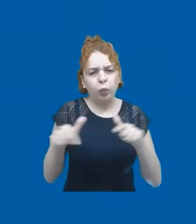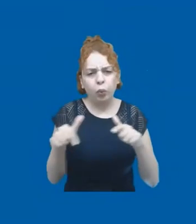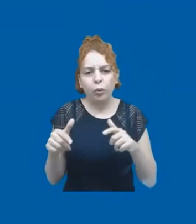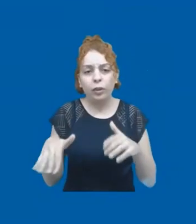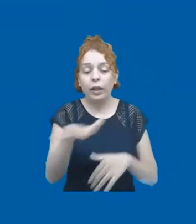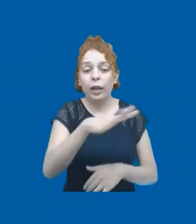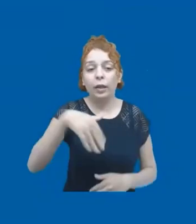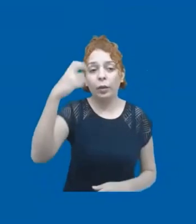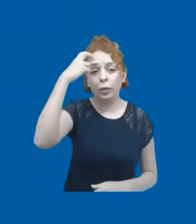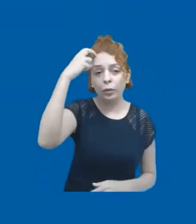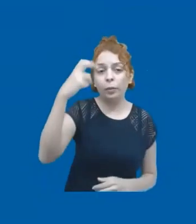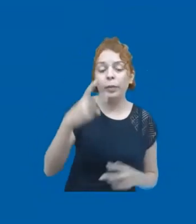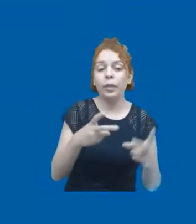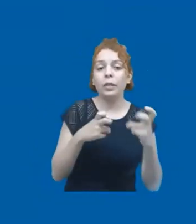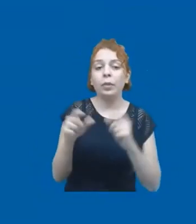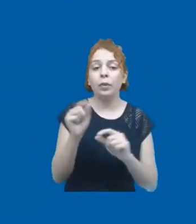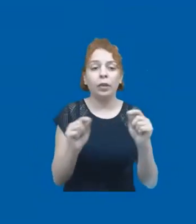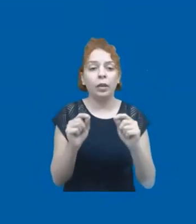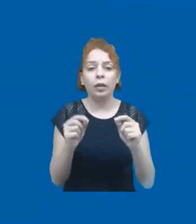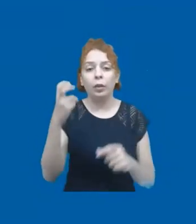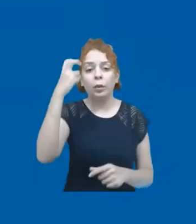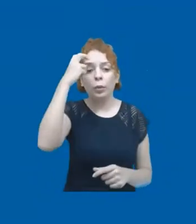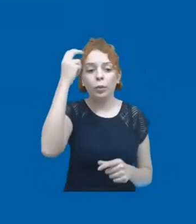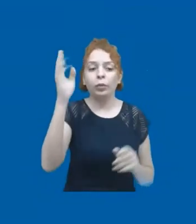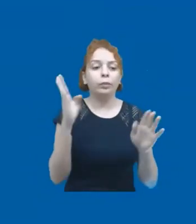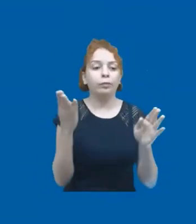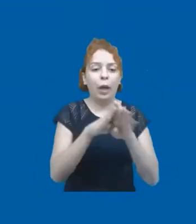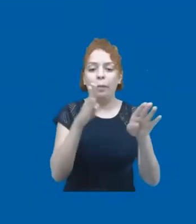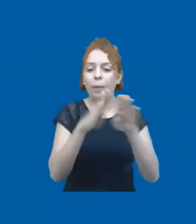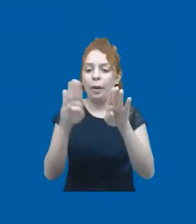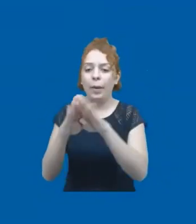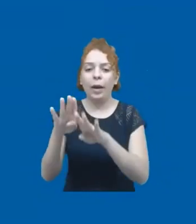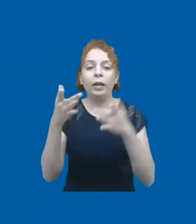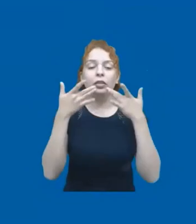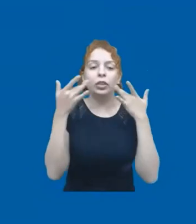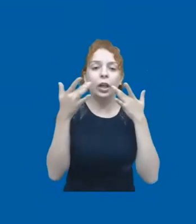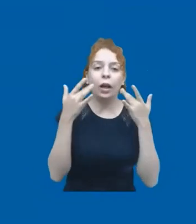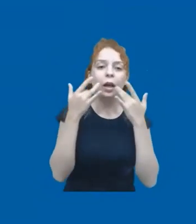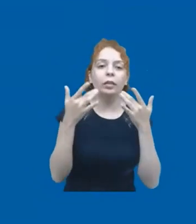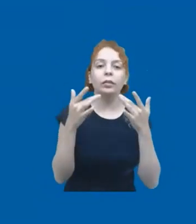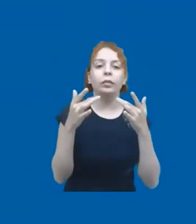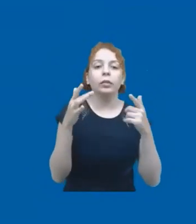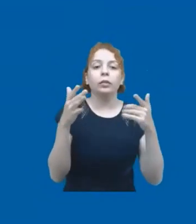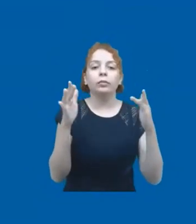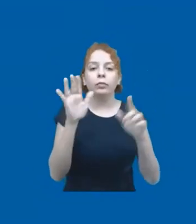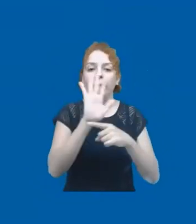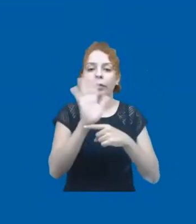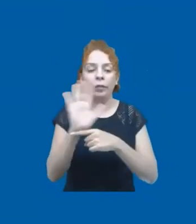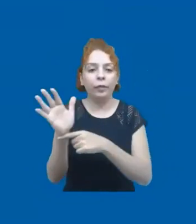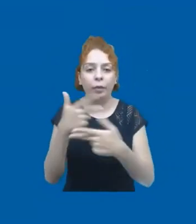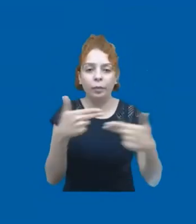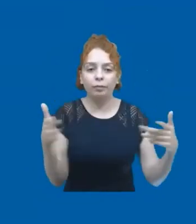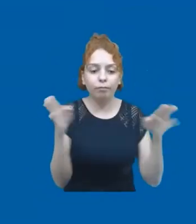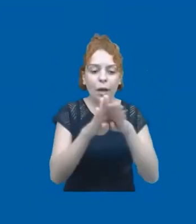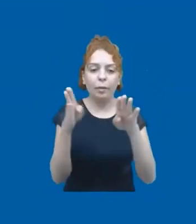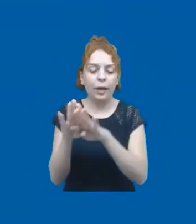cultura, gente viu N equipamentos culturais fechados, cinemas, teatros, o impacto que isso teve na classe artística. Na área